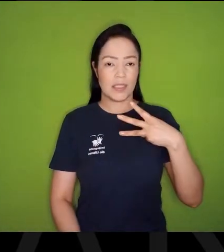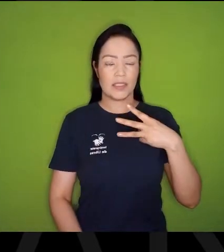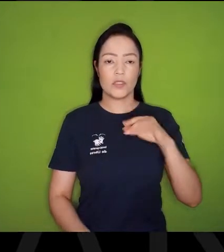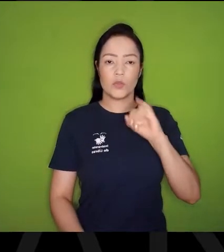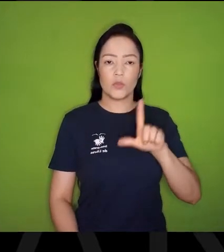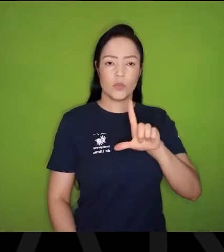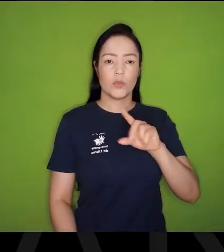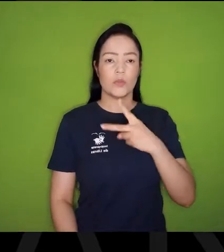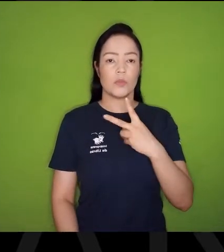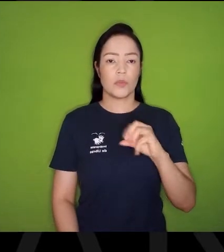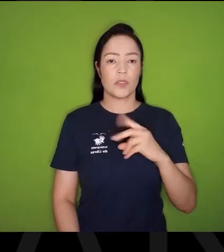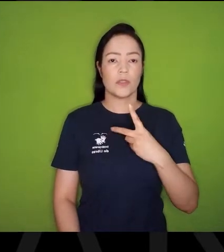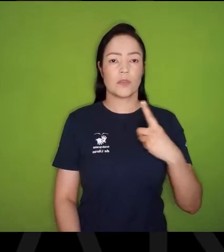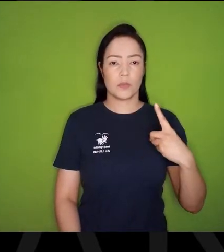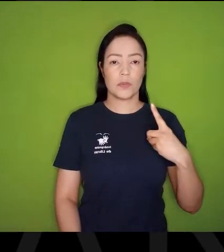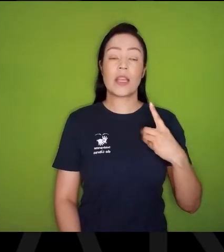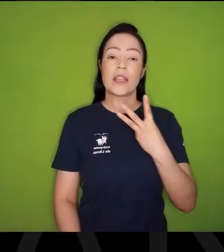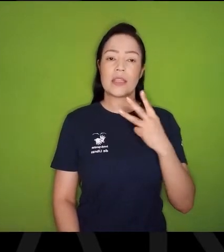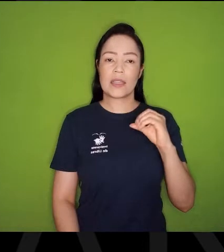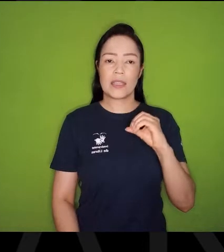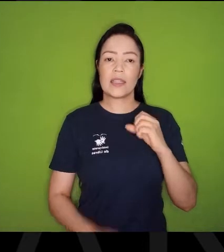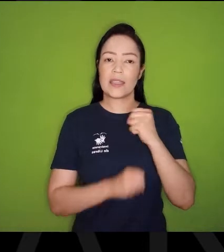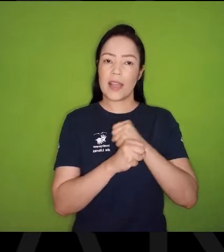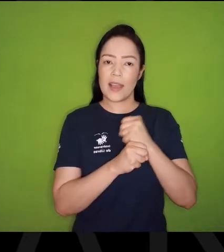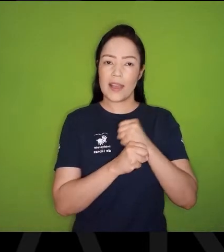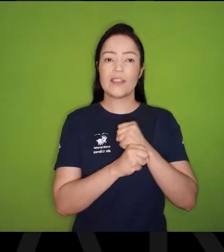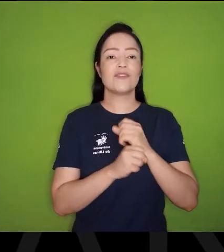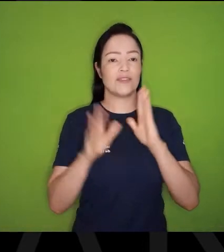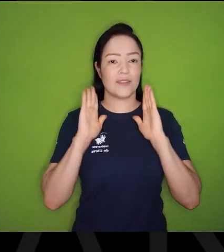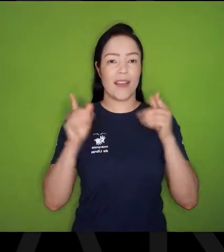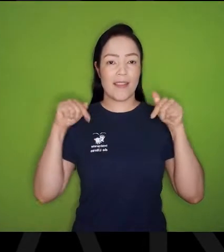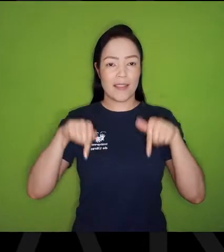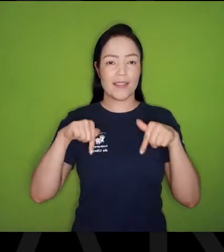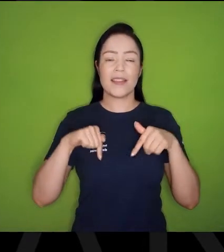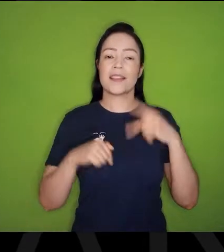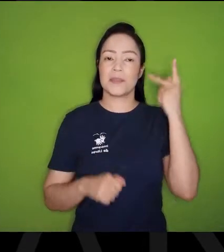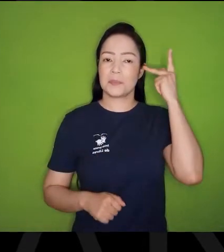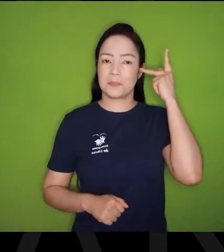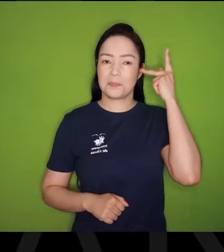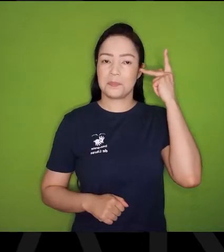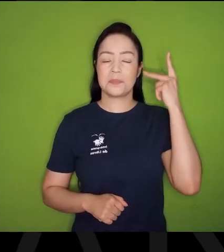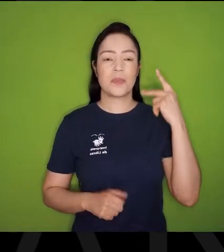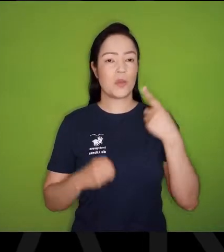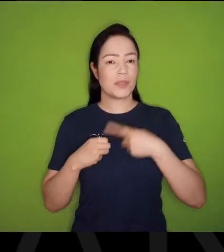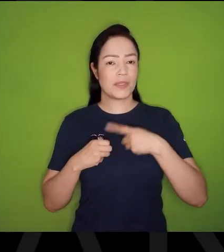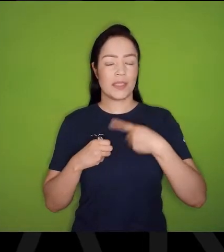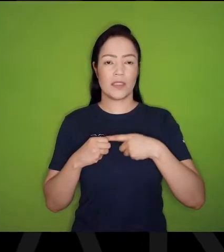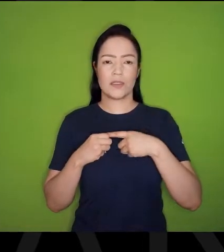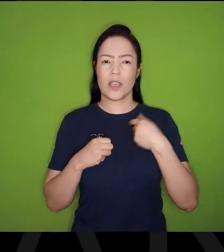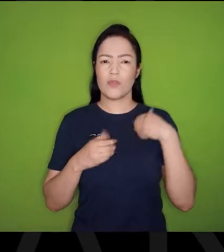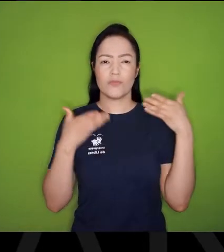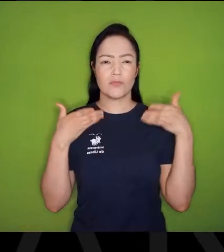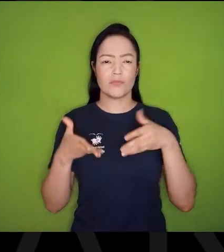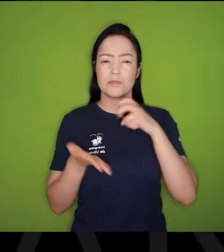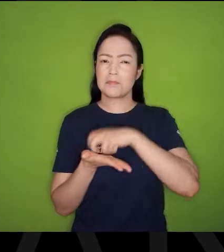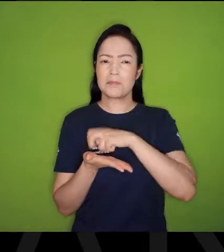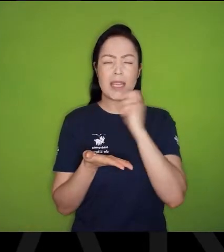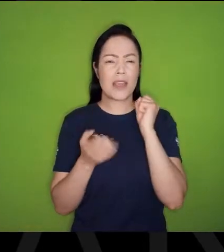2021, 30 anos de São Paulo. Cheguei aqui em São Paulo numa manhã fria